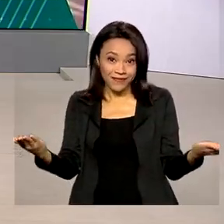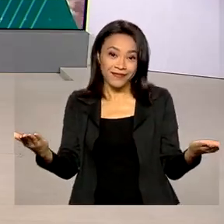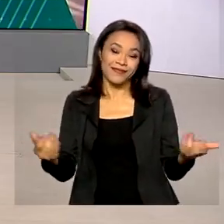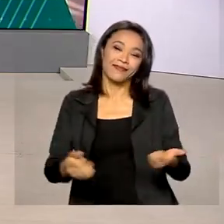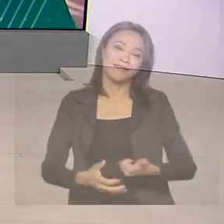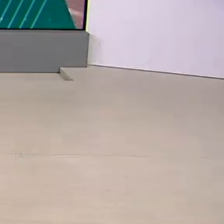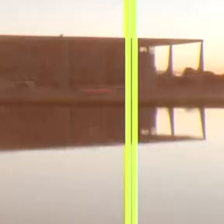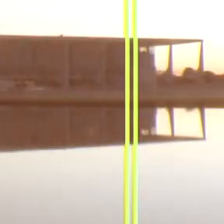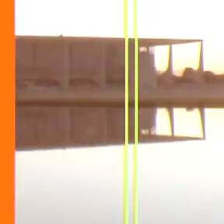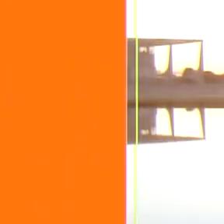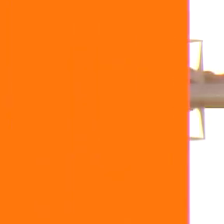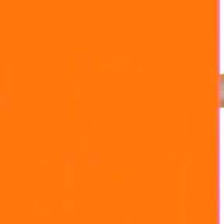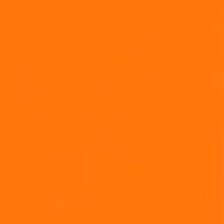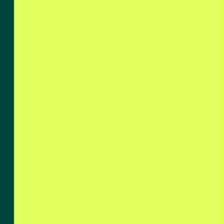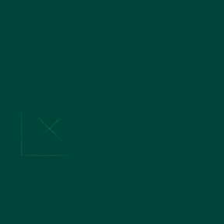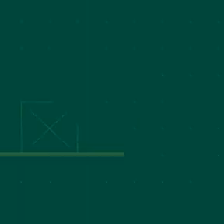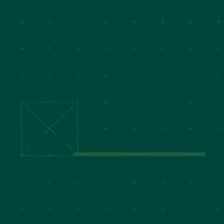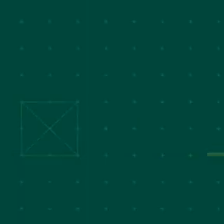no ar.